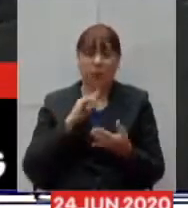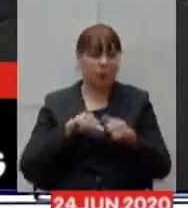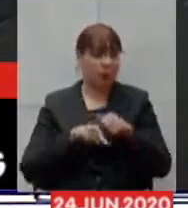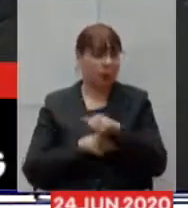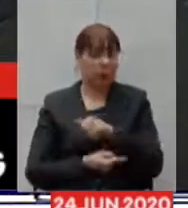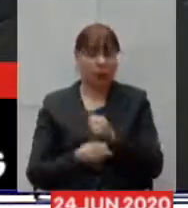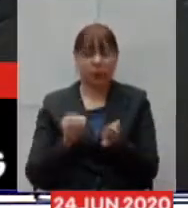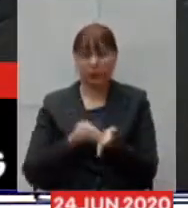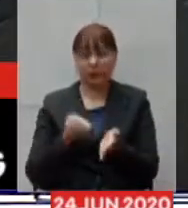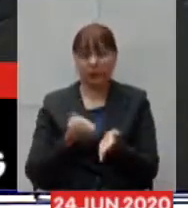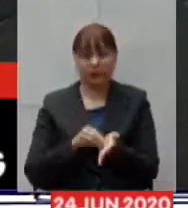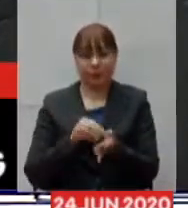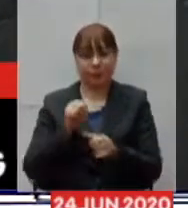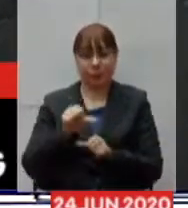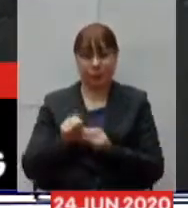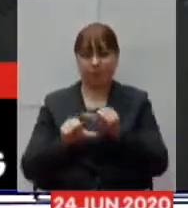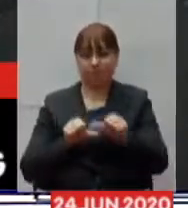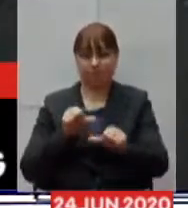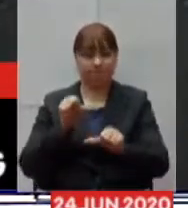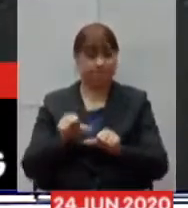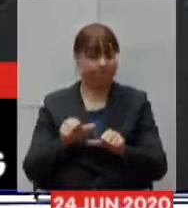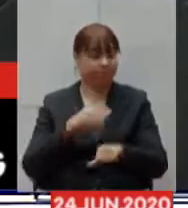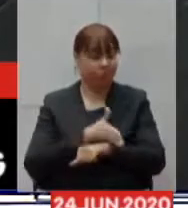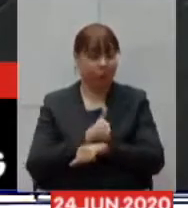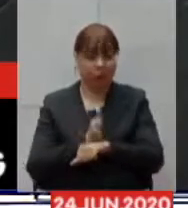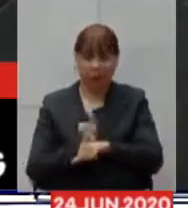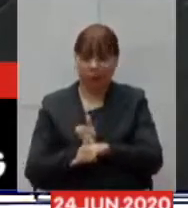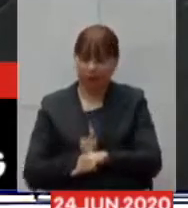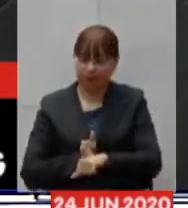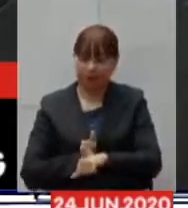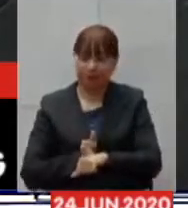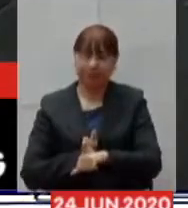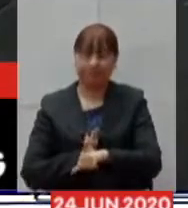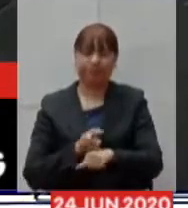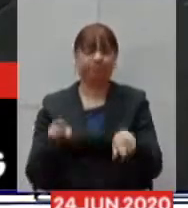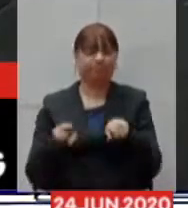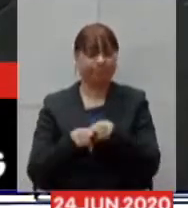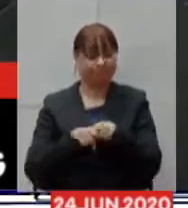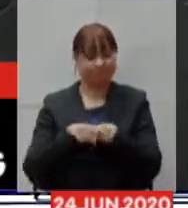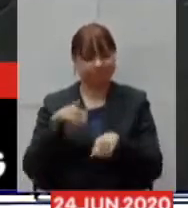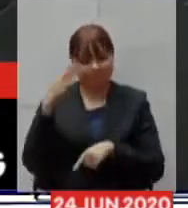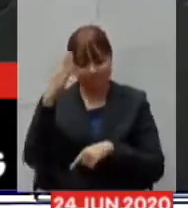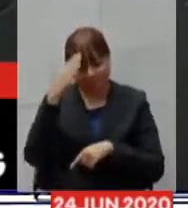momento muda e nós também sabemos que